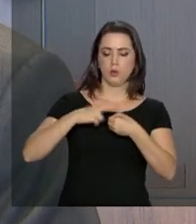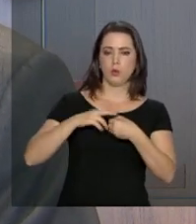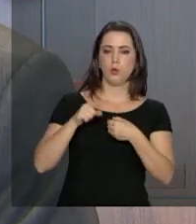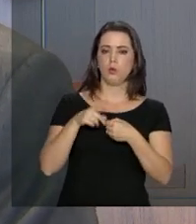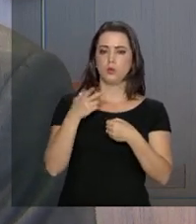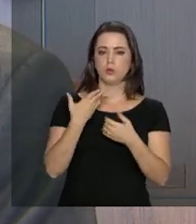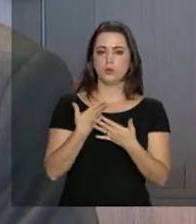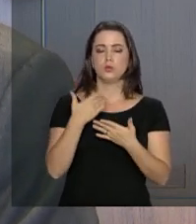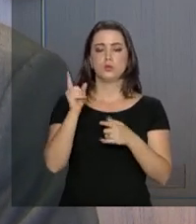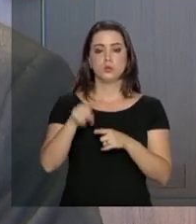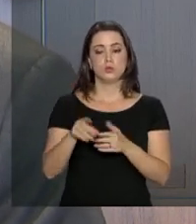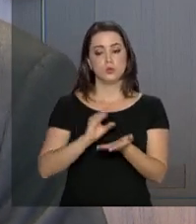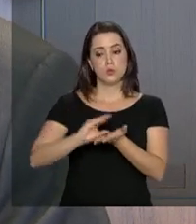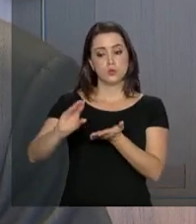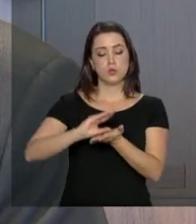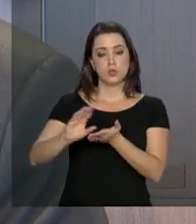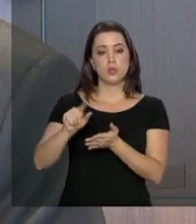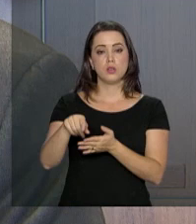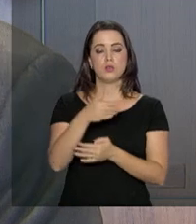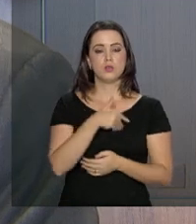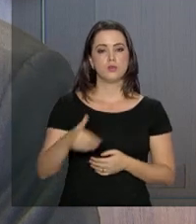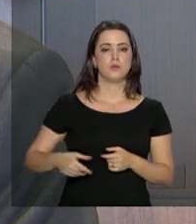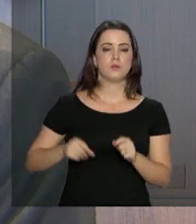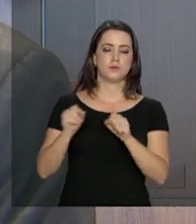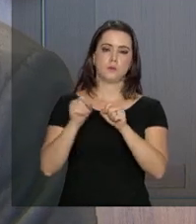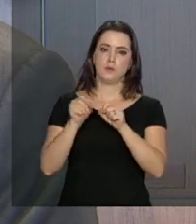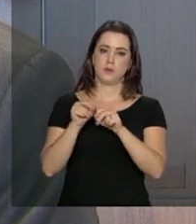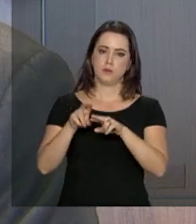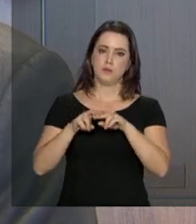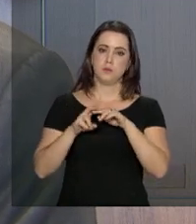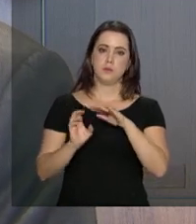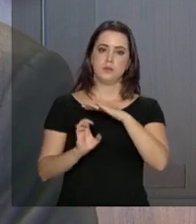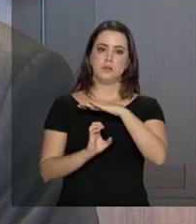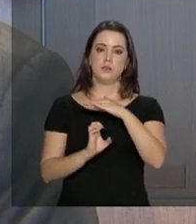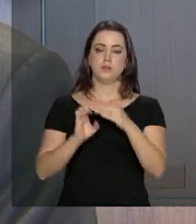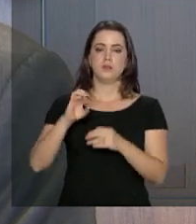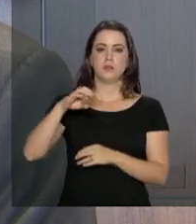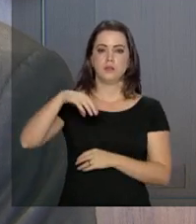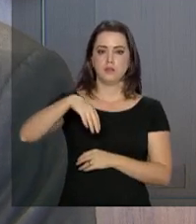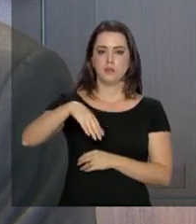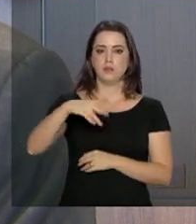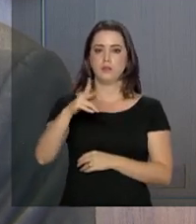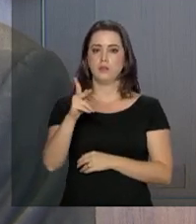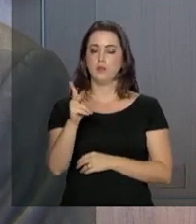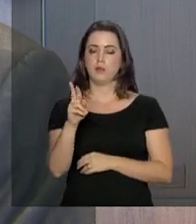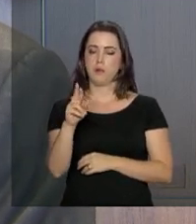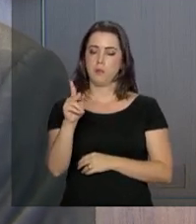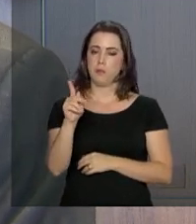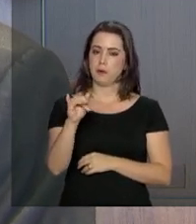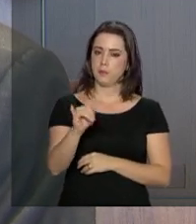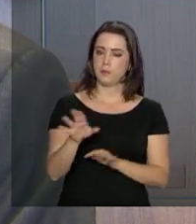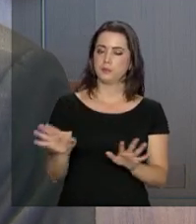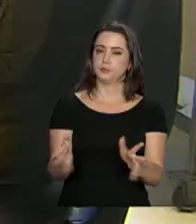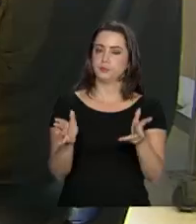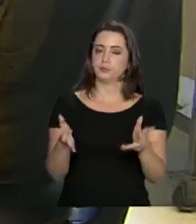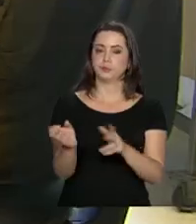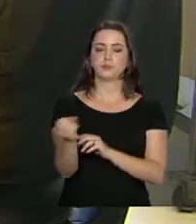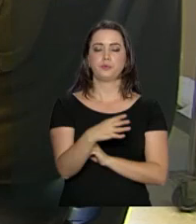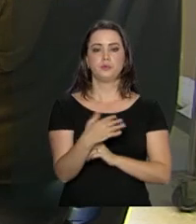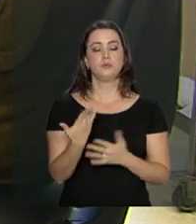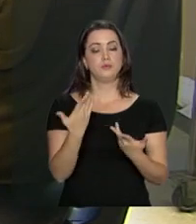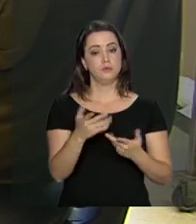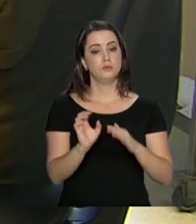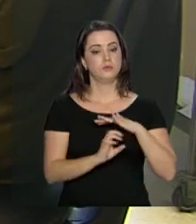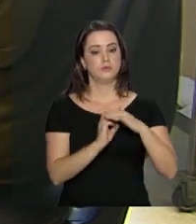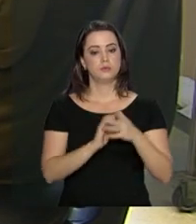investimento que o Estado faz através da Embrapi no estímulo à inovação das empresas. A